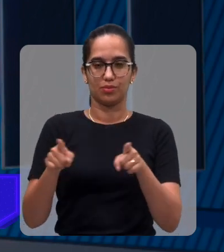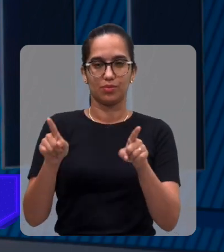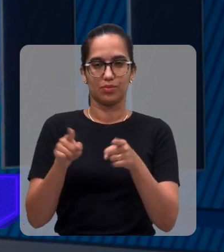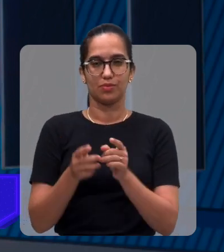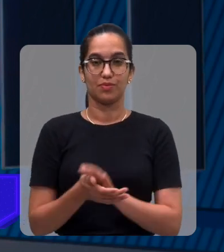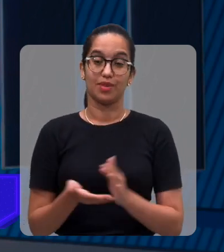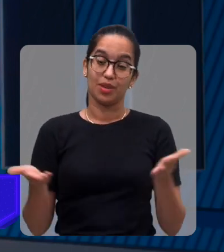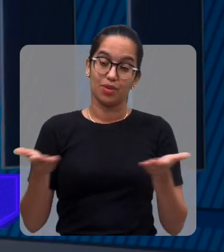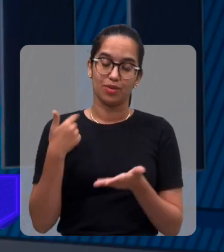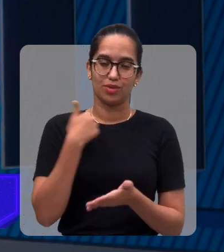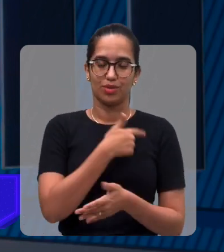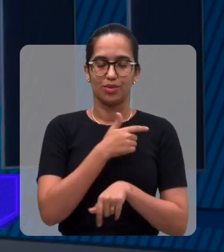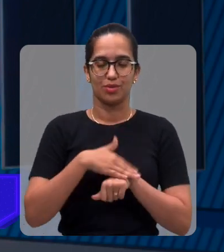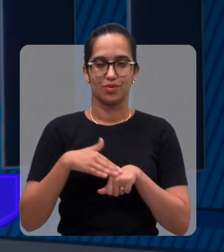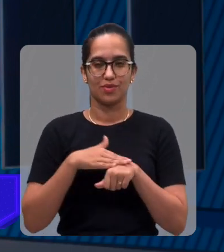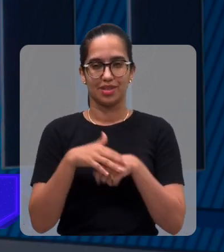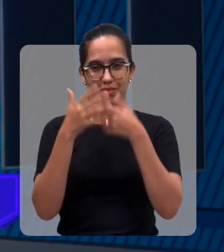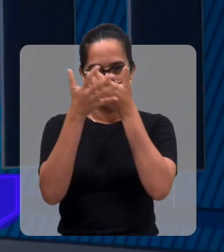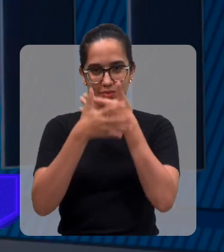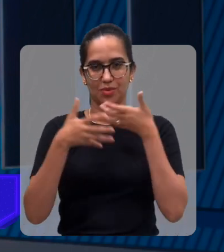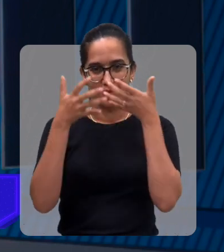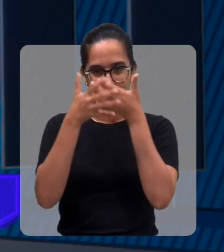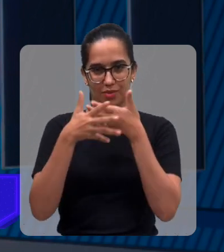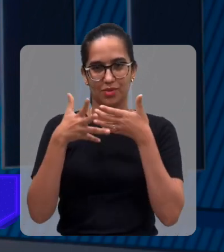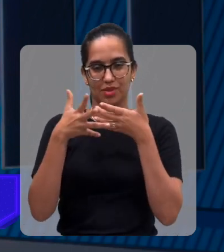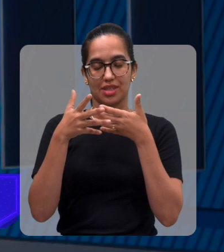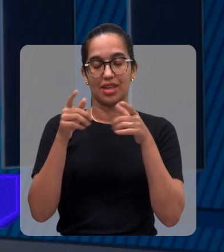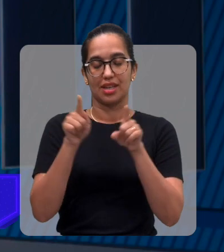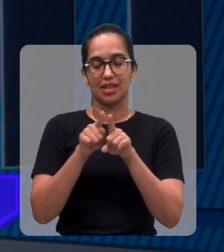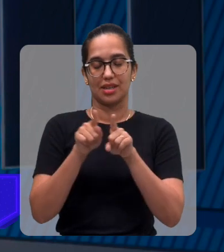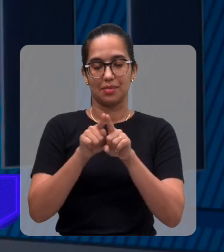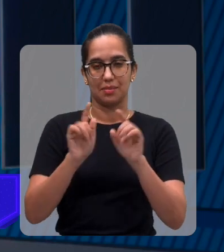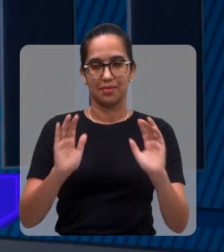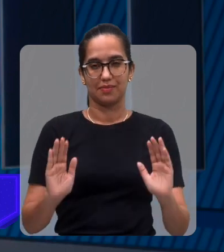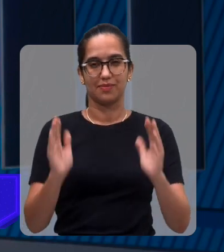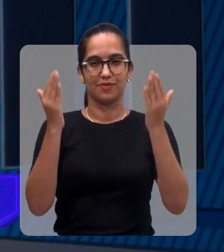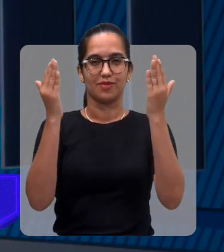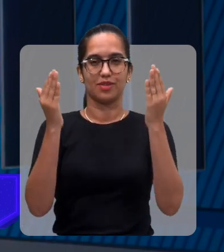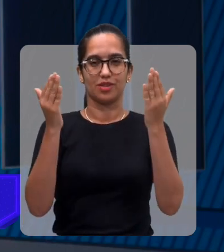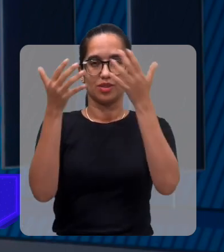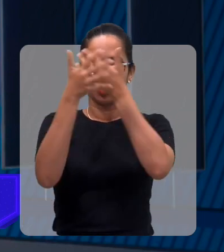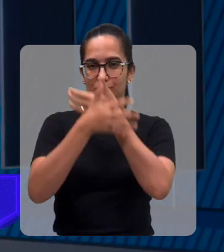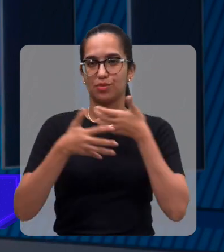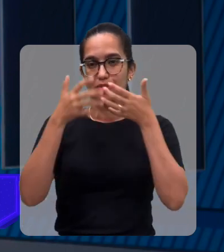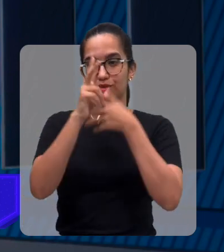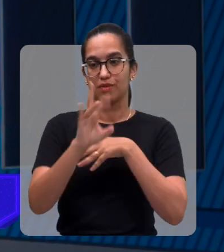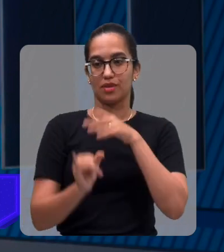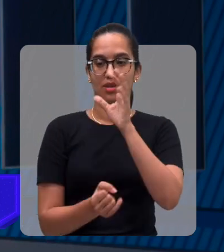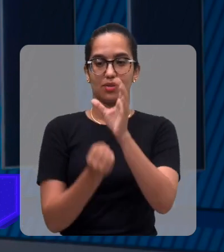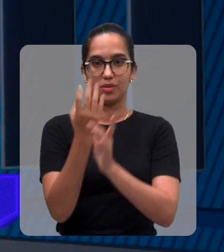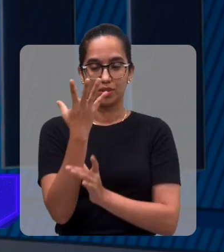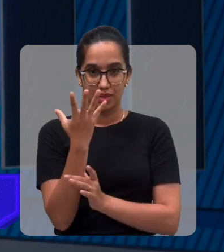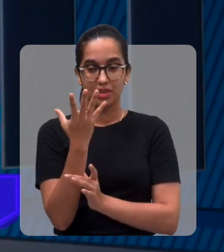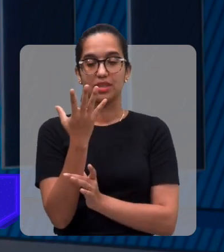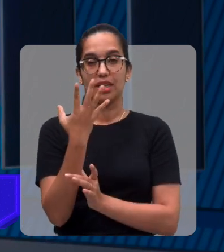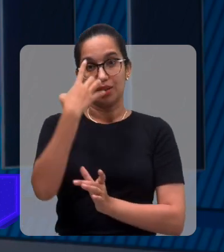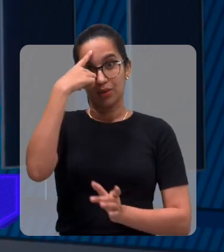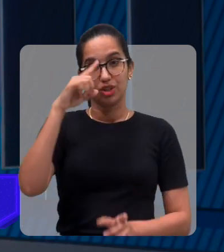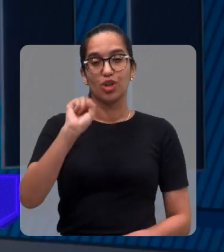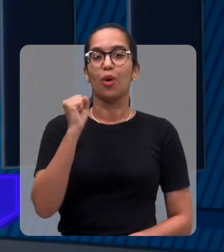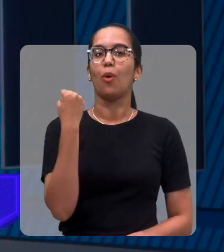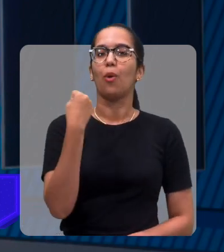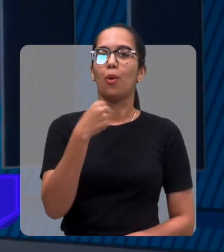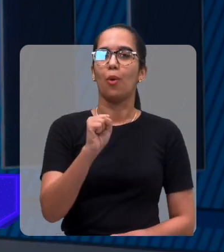Maior. E nós vamos falar sobre música, mais precisamente, sobre um festival musical que vai acontecer no dia